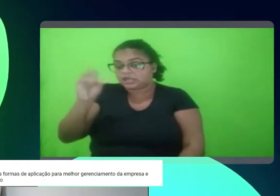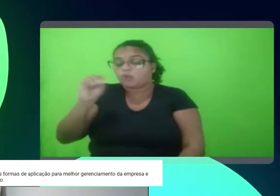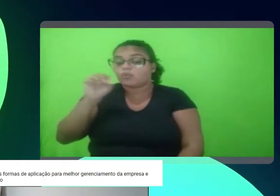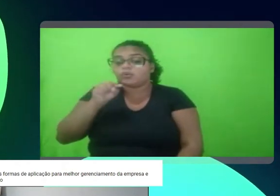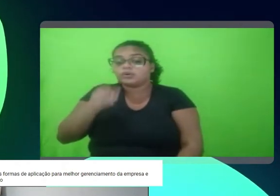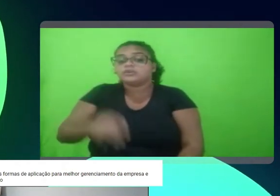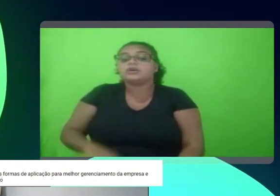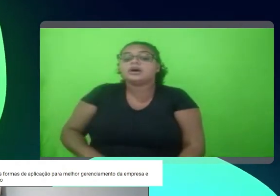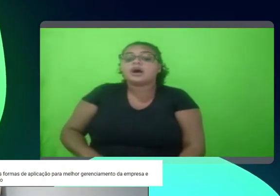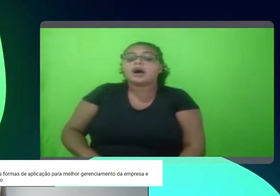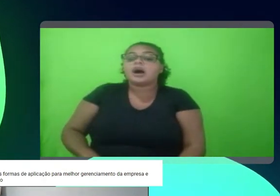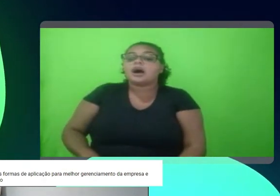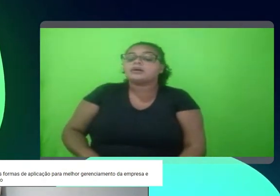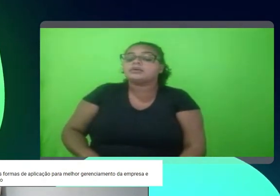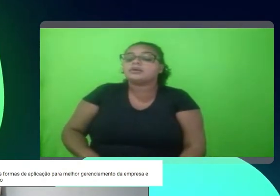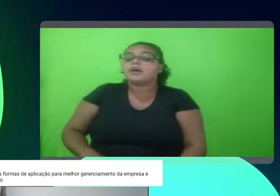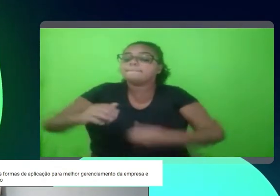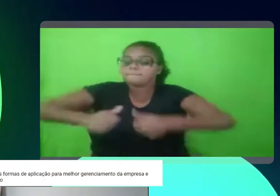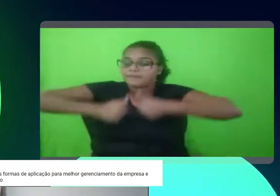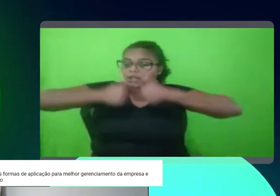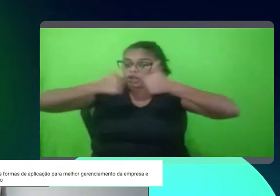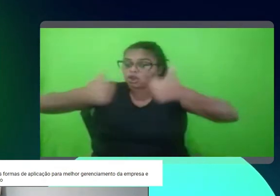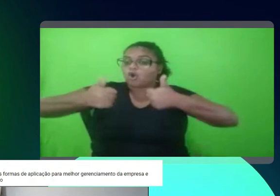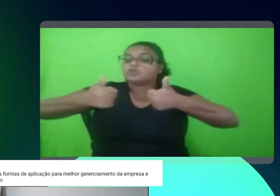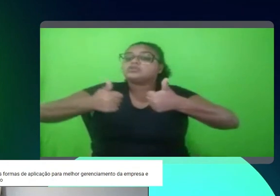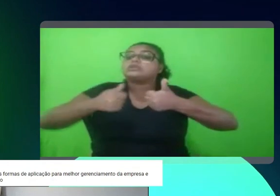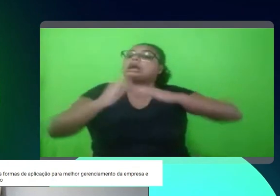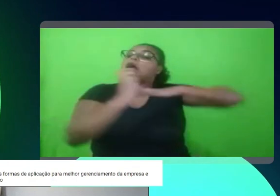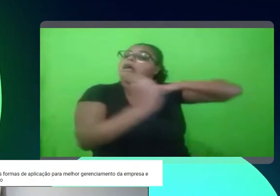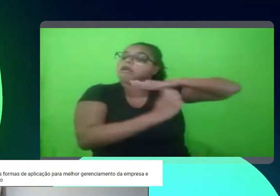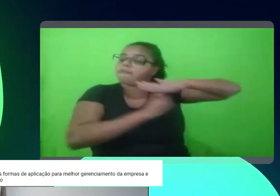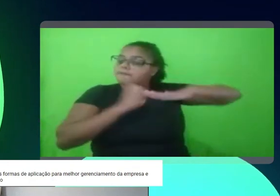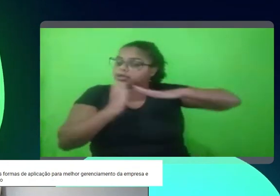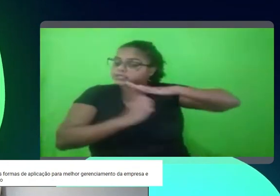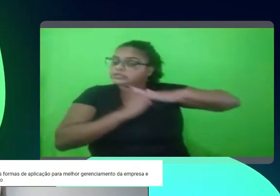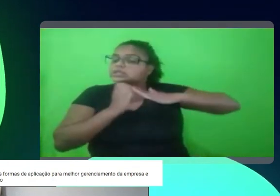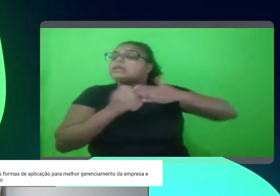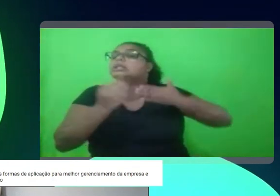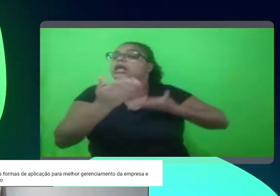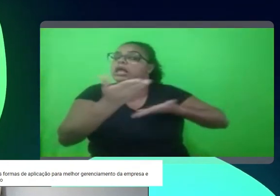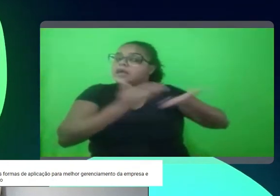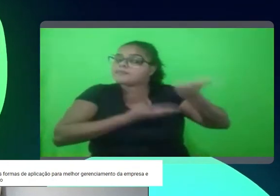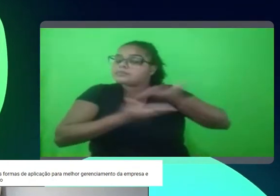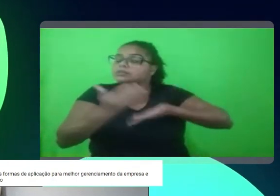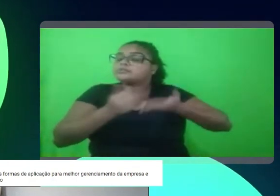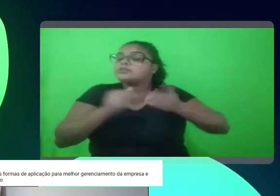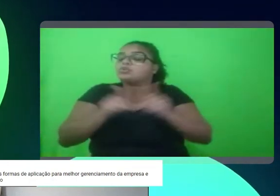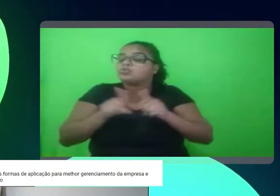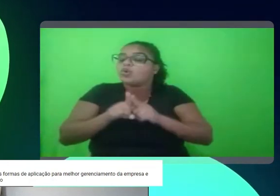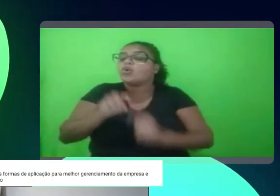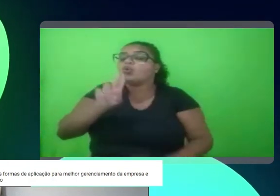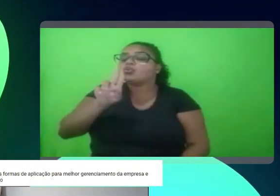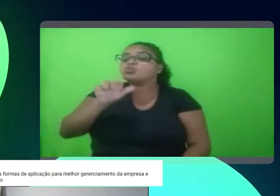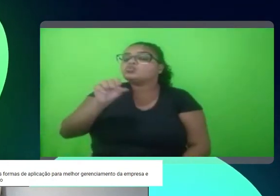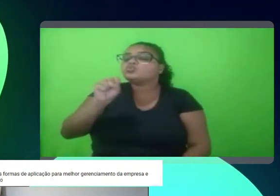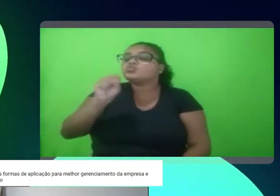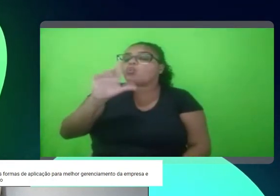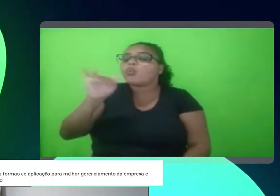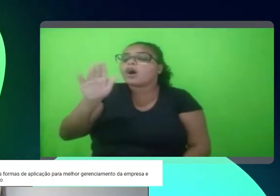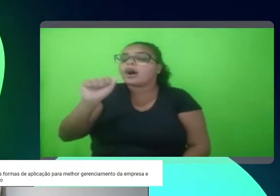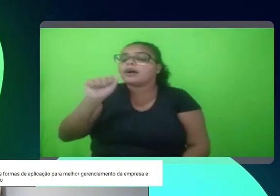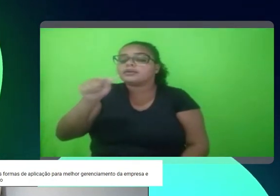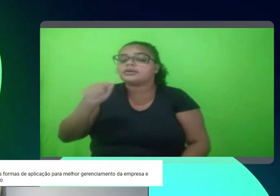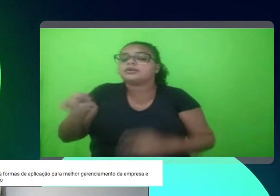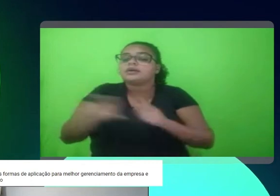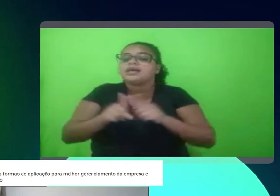são as aplicações, né, para o melhor gerenciamento da empresa e as formas de recepção do usuário. Eu acho que ele está falando sobre